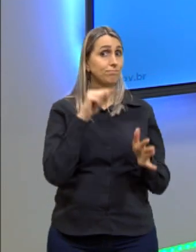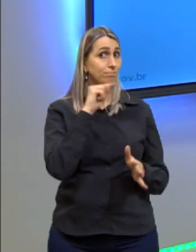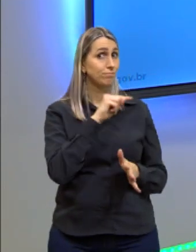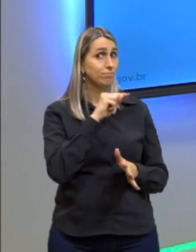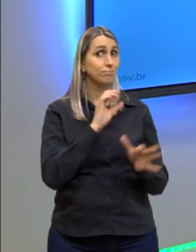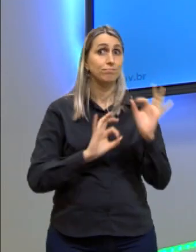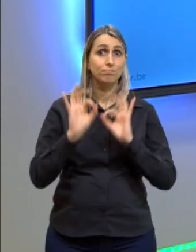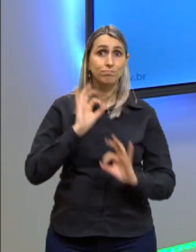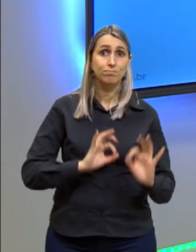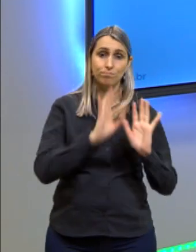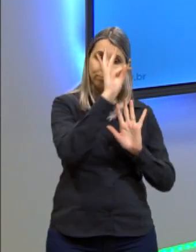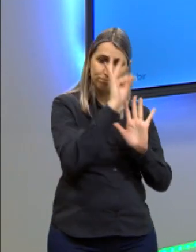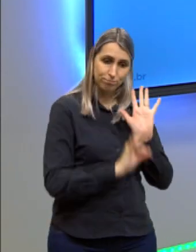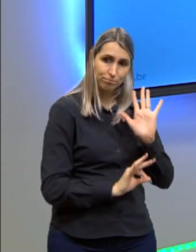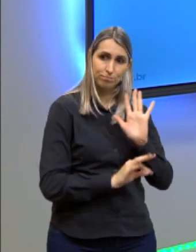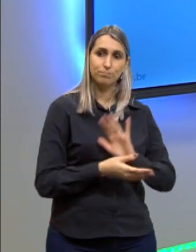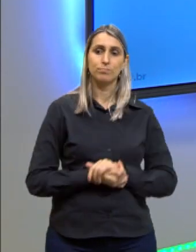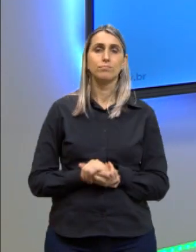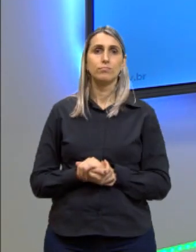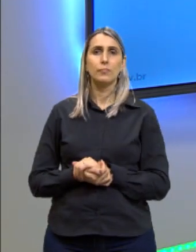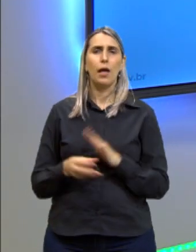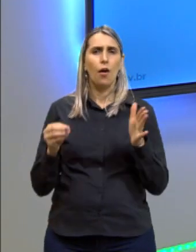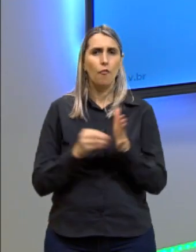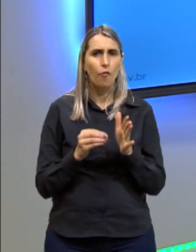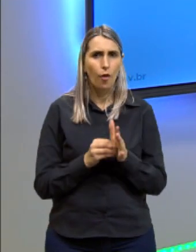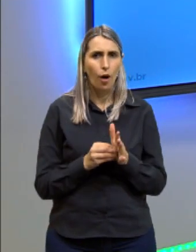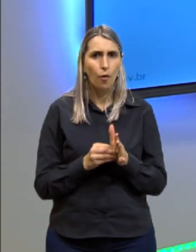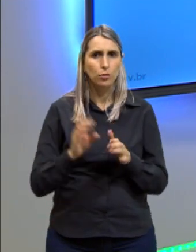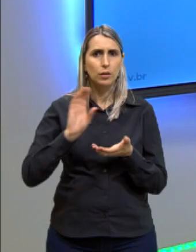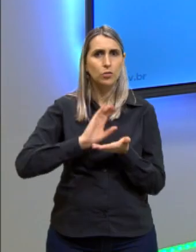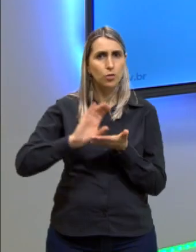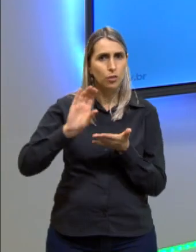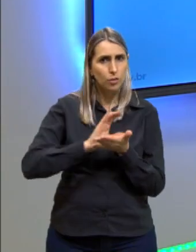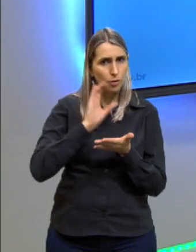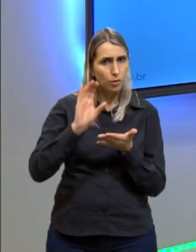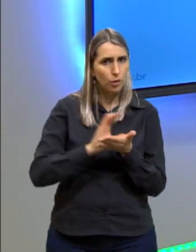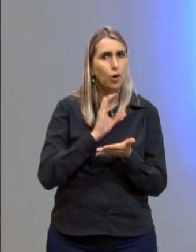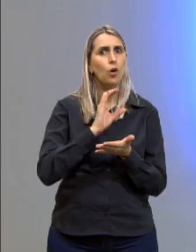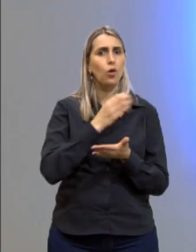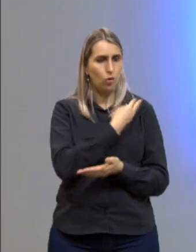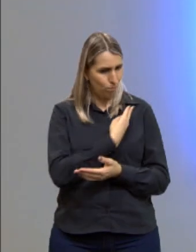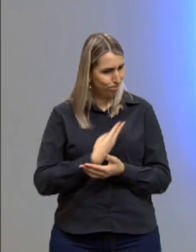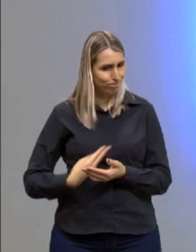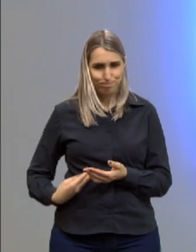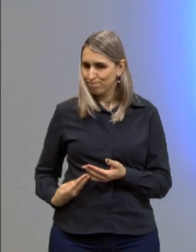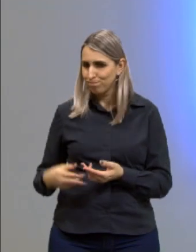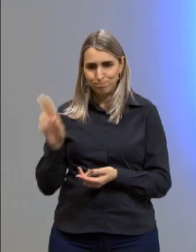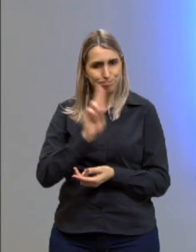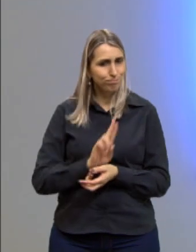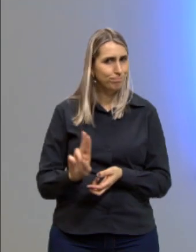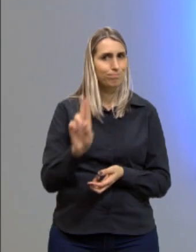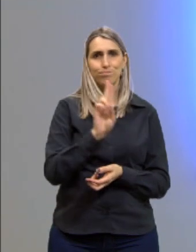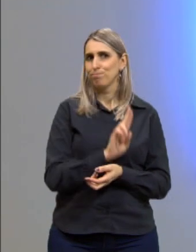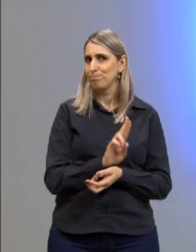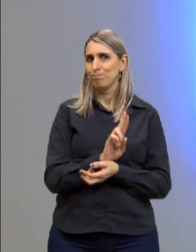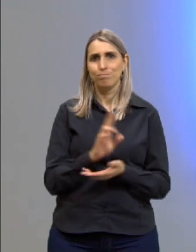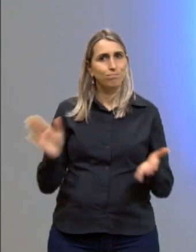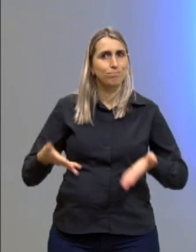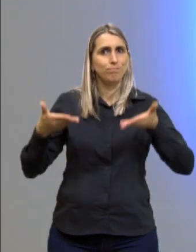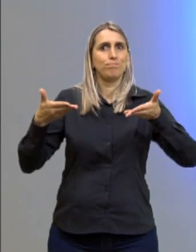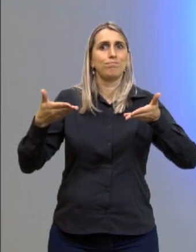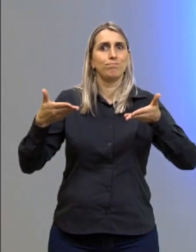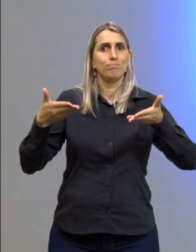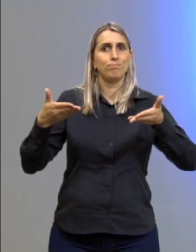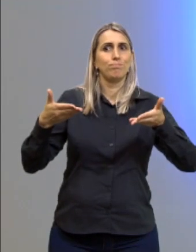projeto de texto. insuficiência de recursos, os órgãos públicos não usam e não fomentam